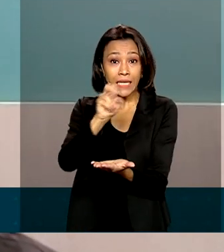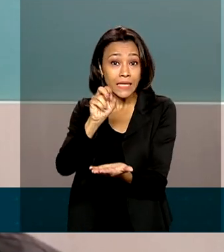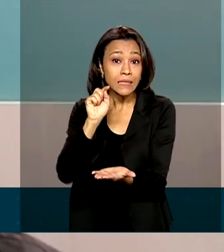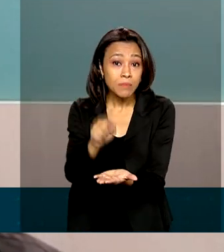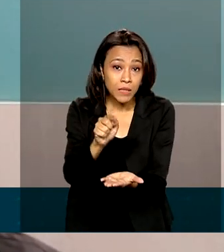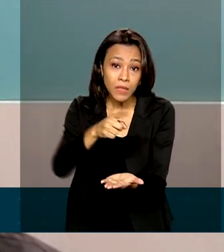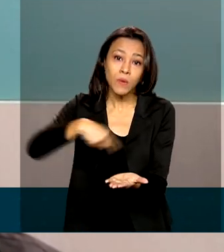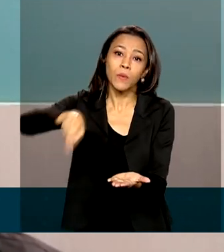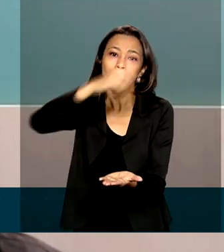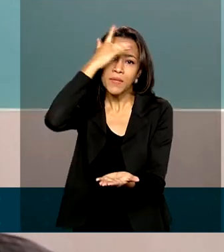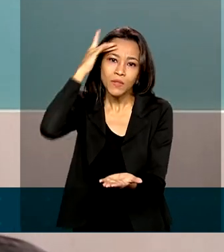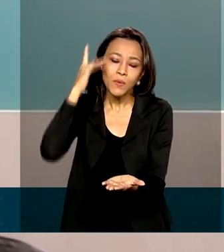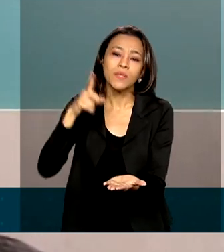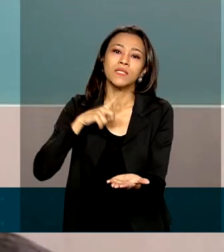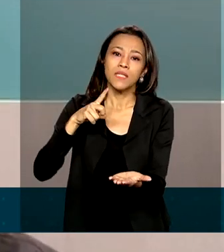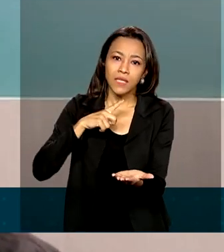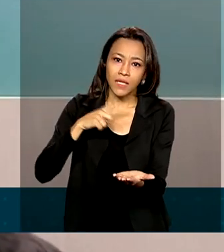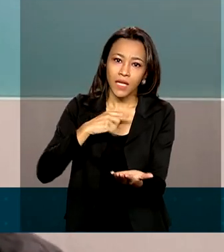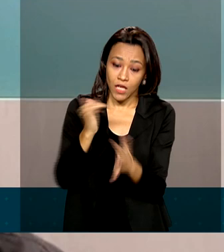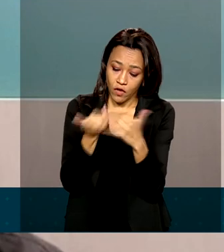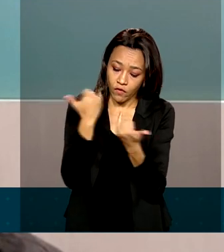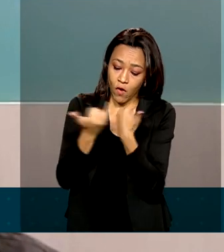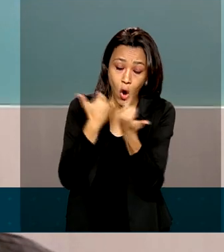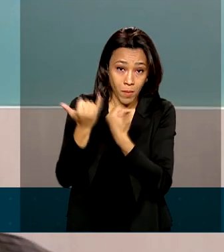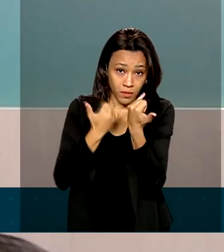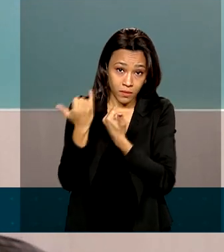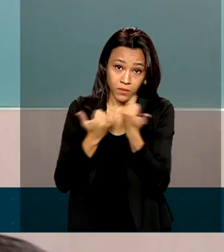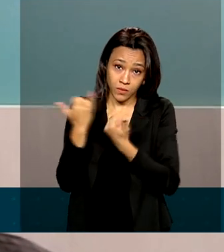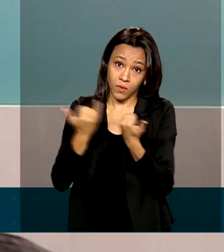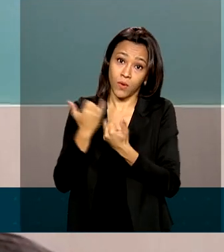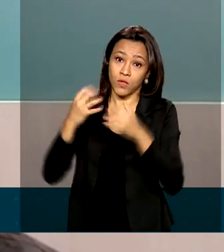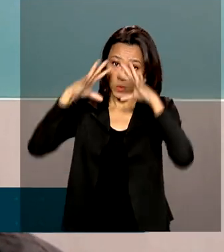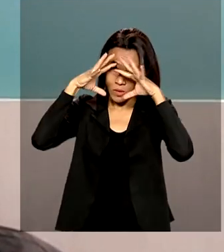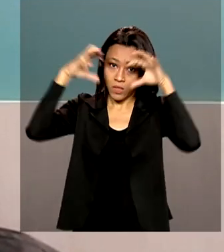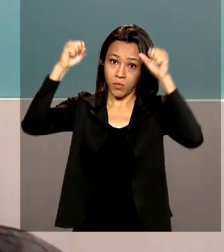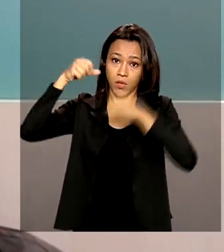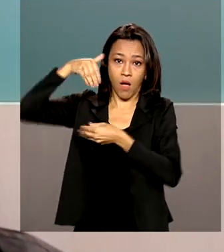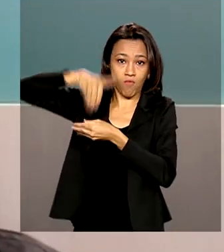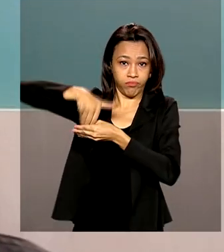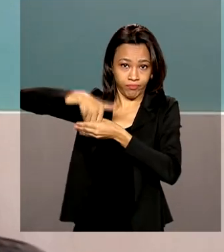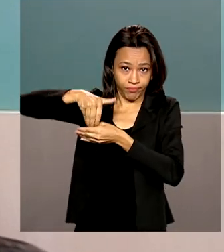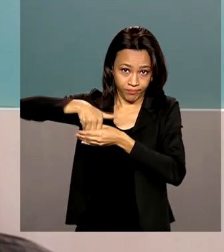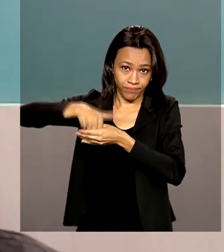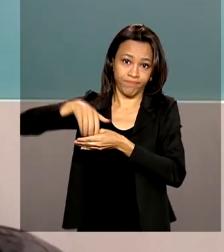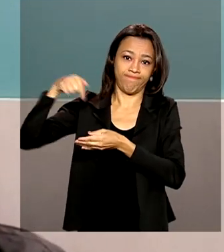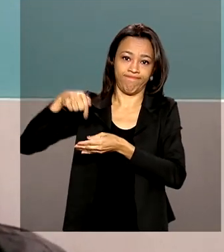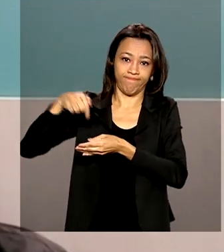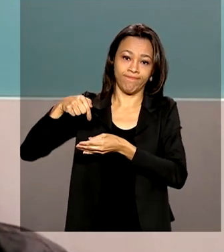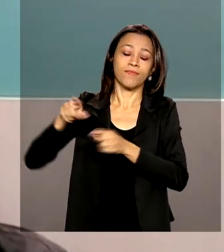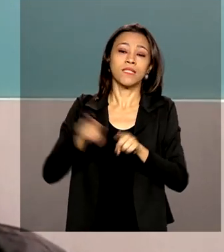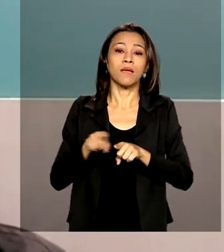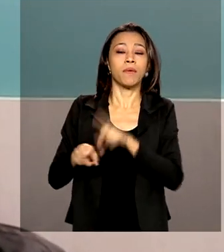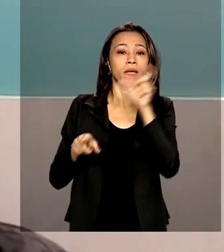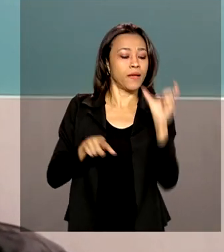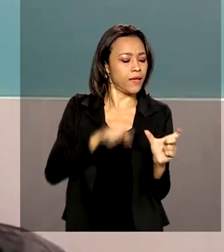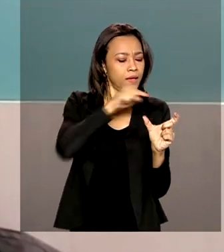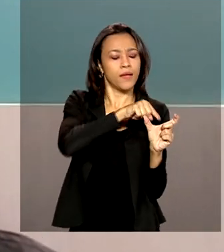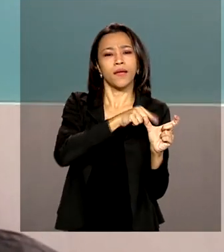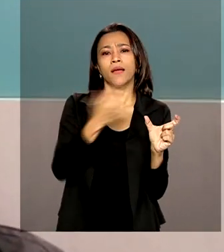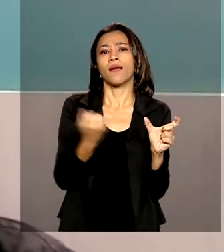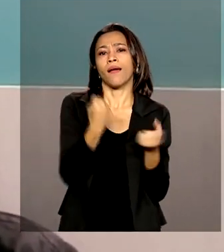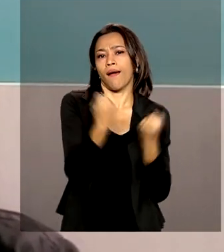possuem base de dados no Tribunal Superior Eleitoral, ou seja, títulos eleitorais, e também a Carteira Nacional de Habilitação,